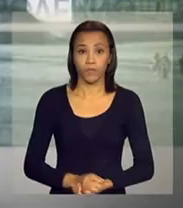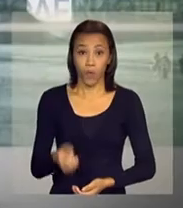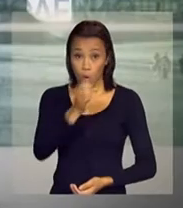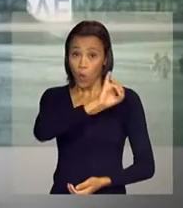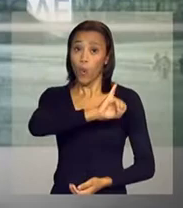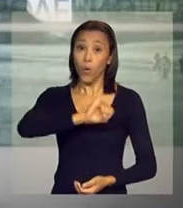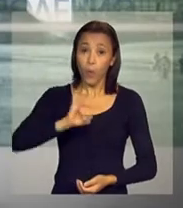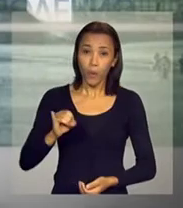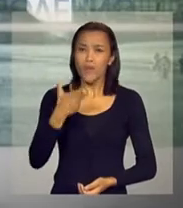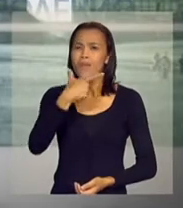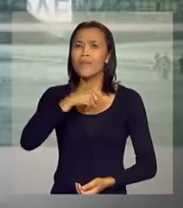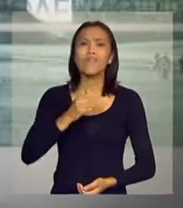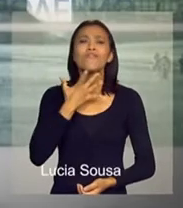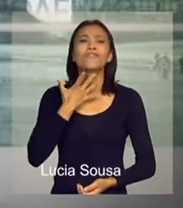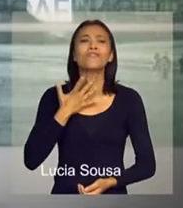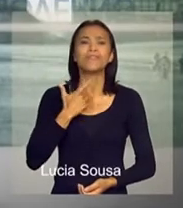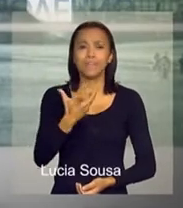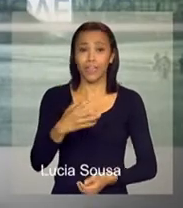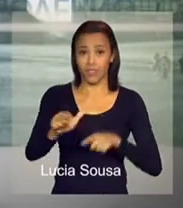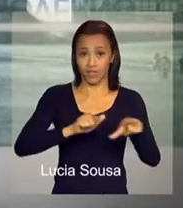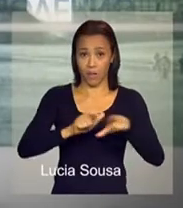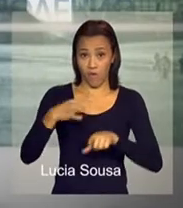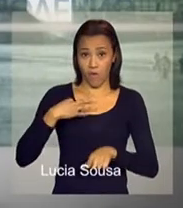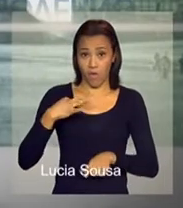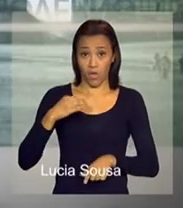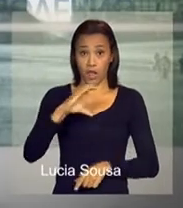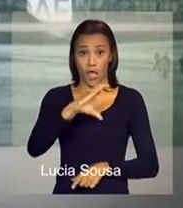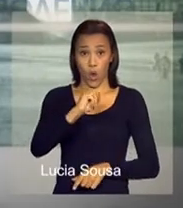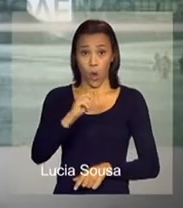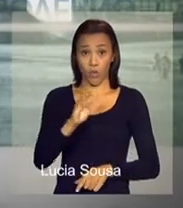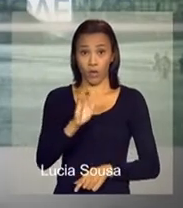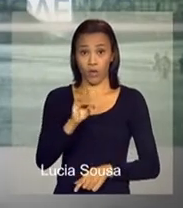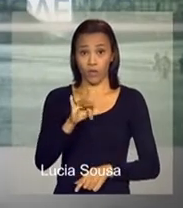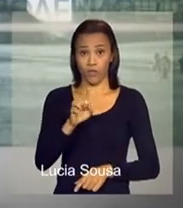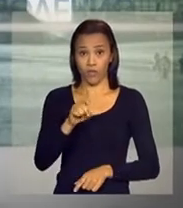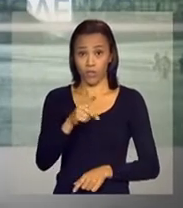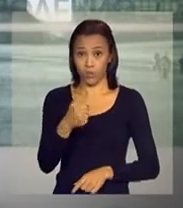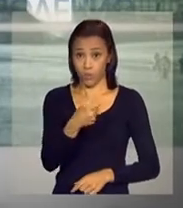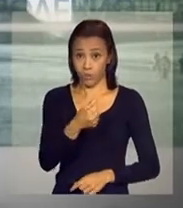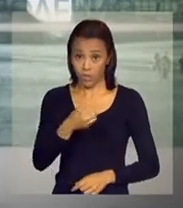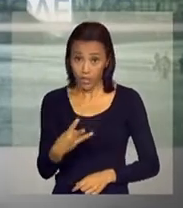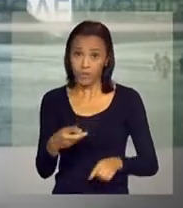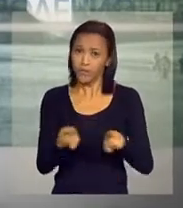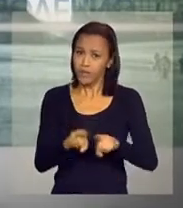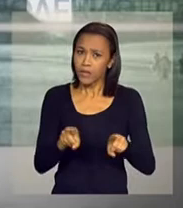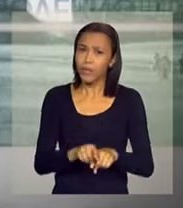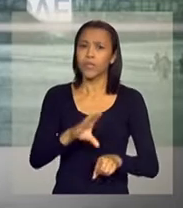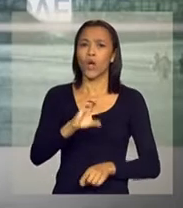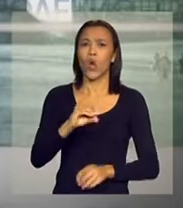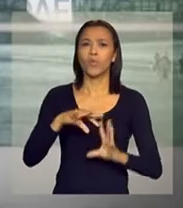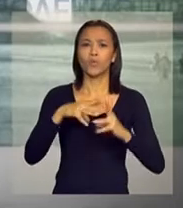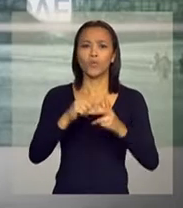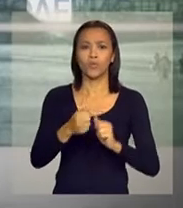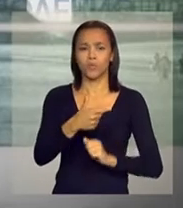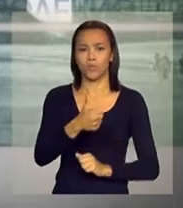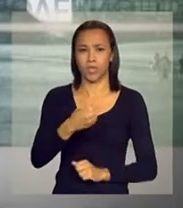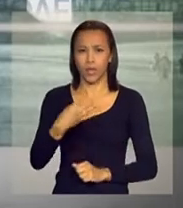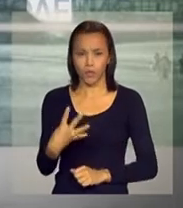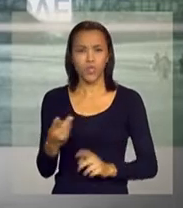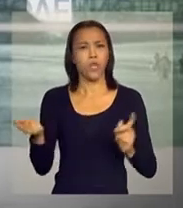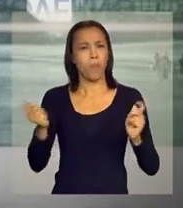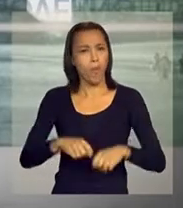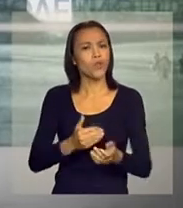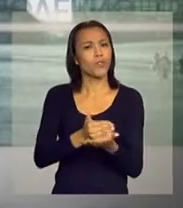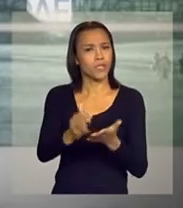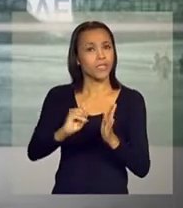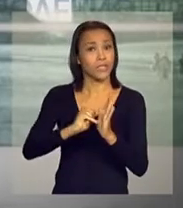Olá, quem deseja ser voluntário na Copa das Confederações de 2013 e na Copa do Mundo de 2014 já